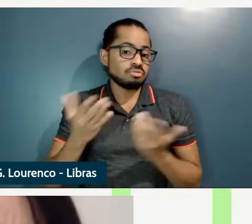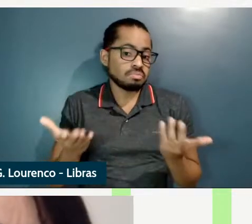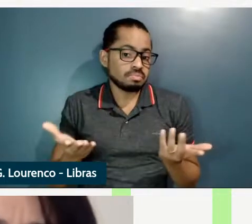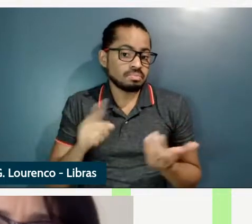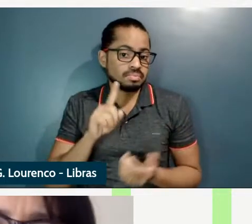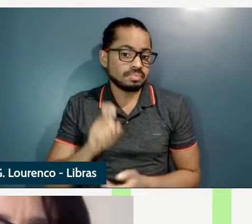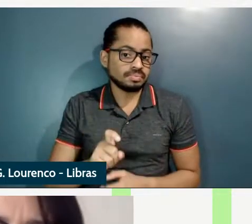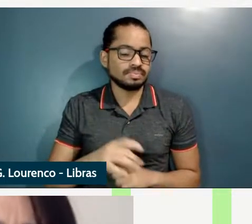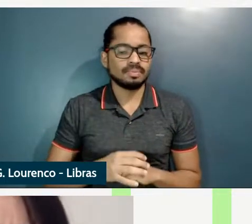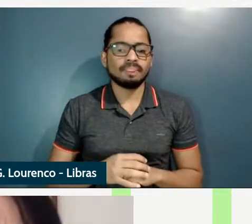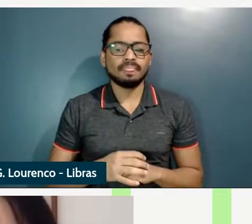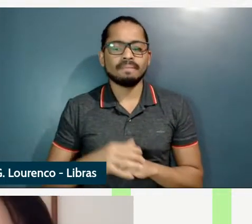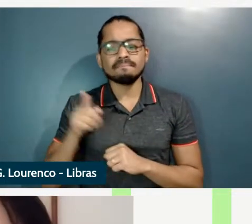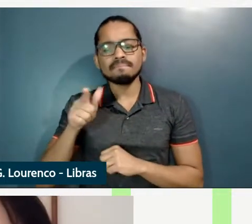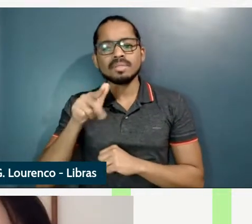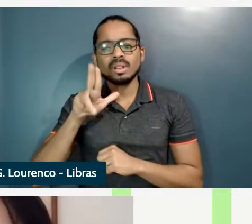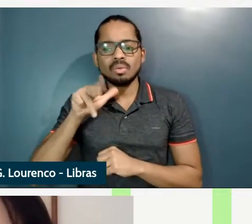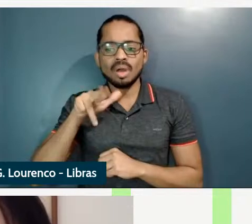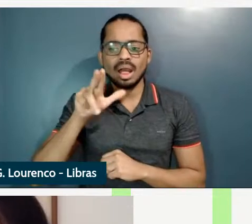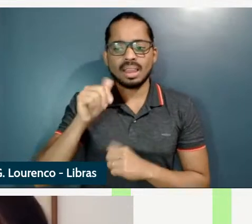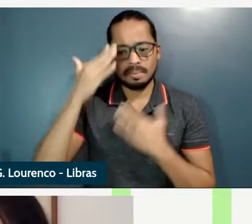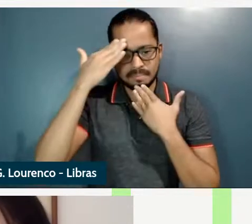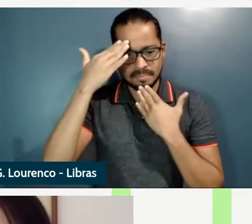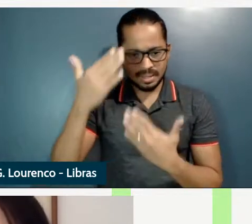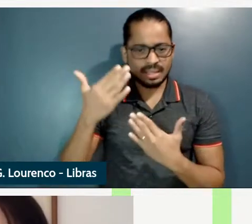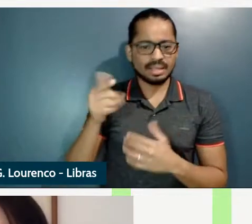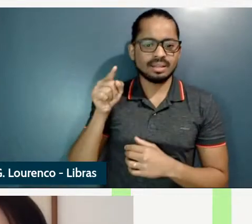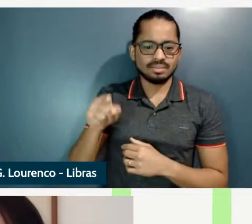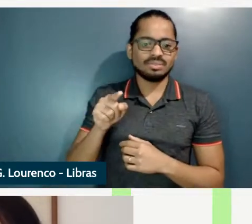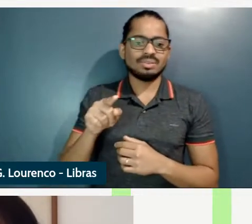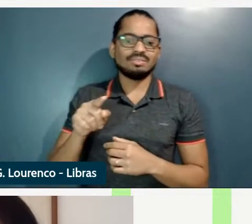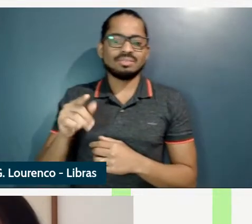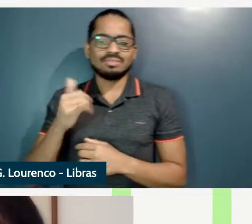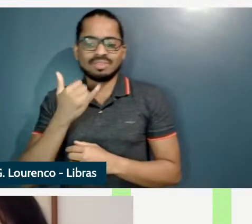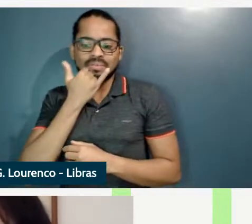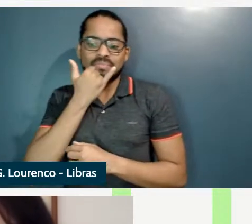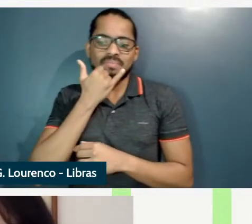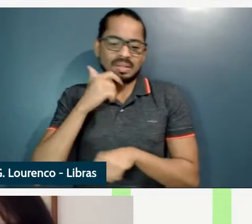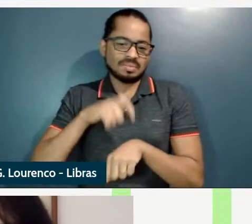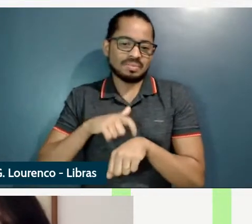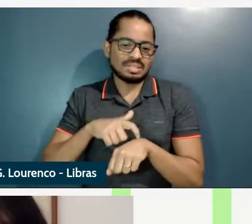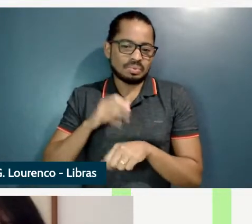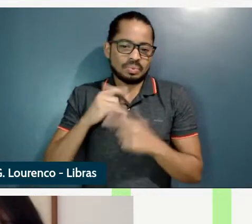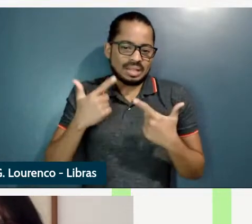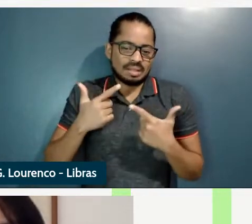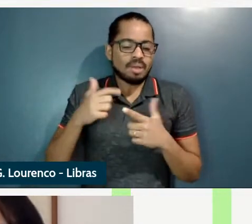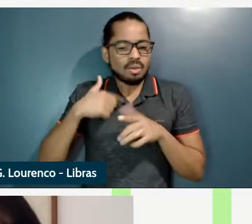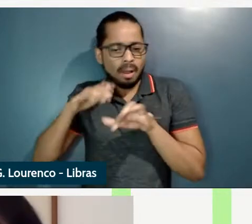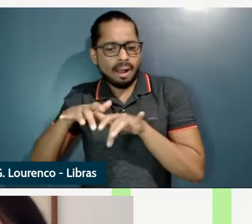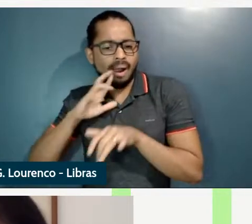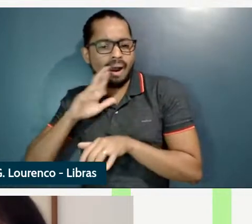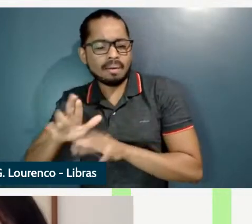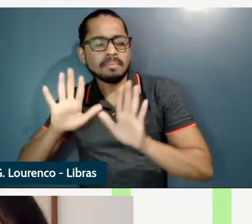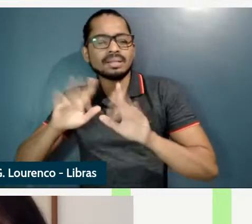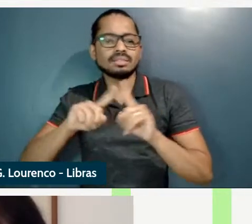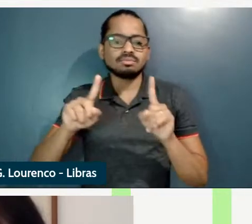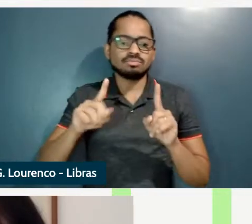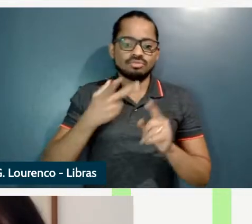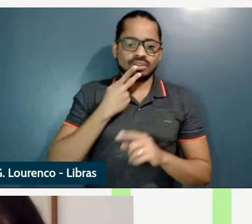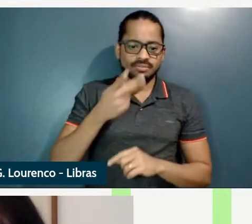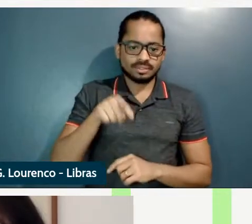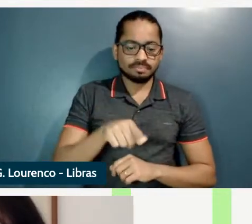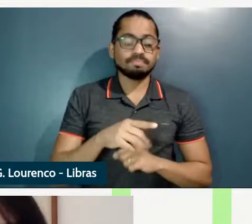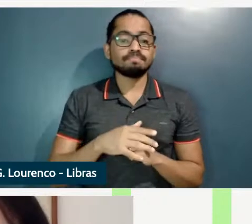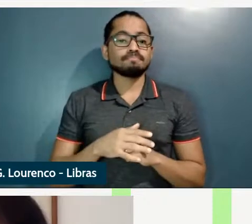Obrigada Luana comecei a responder a sua pergunta no chat por medo de não dar tempo e você ficar sem resposta ele não passa em testes